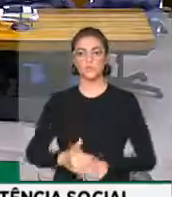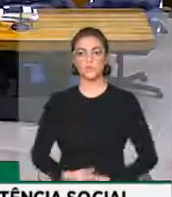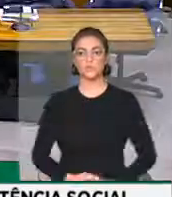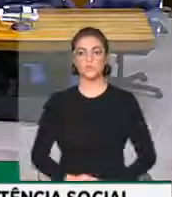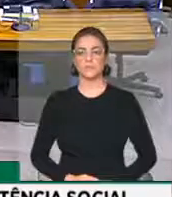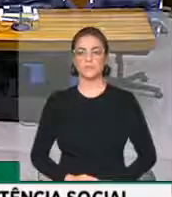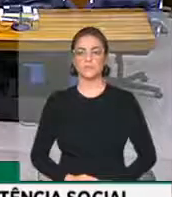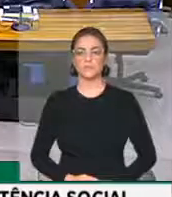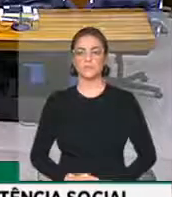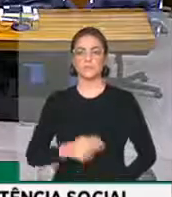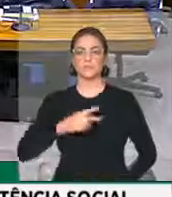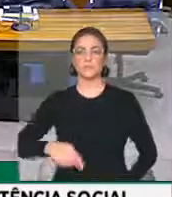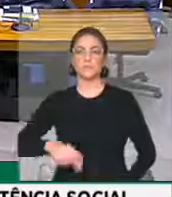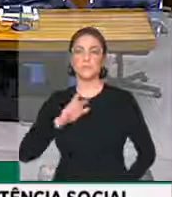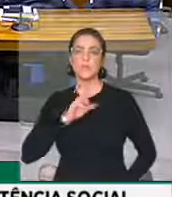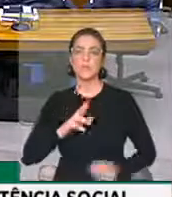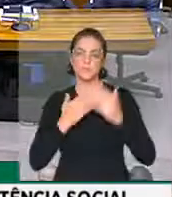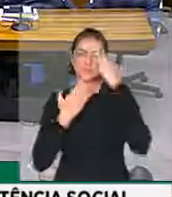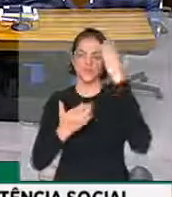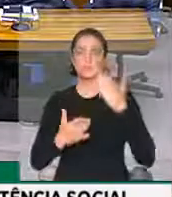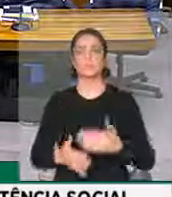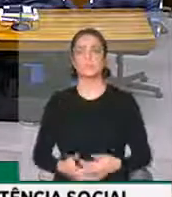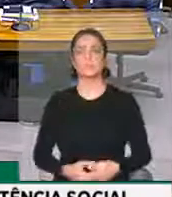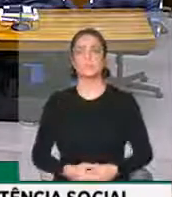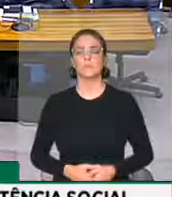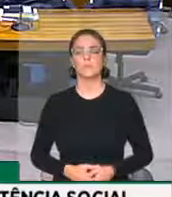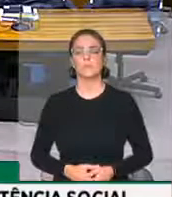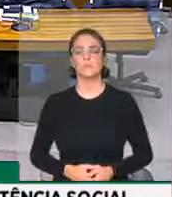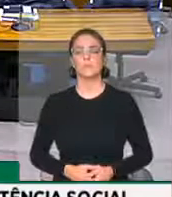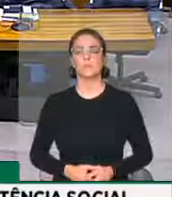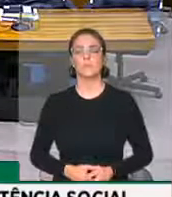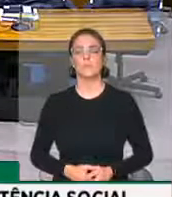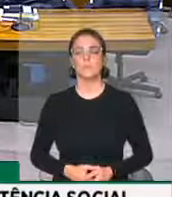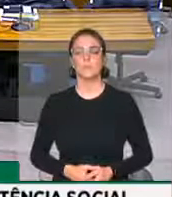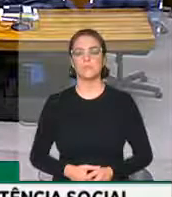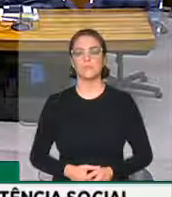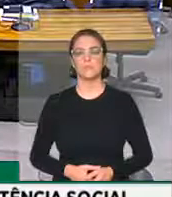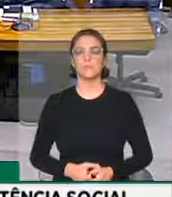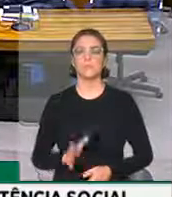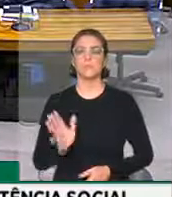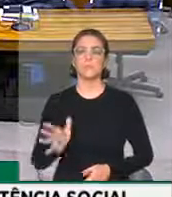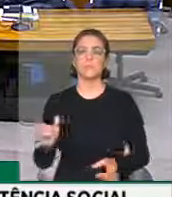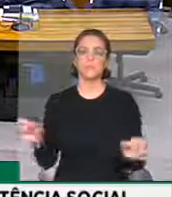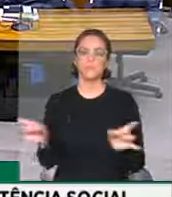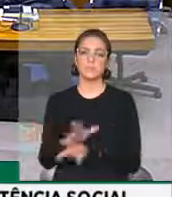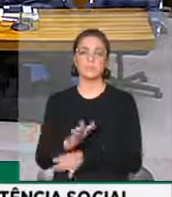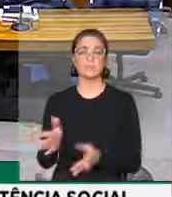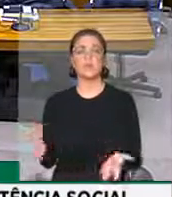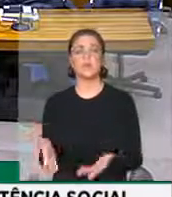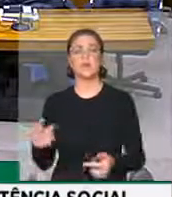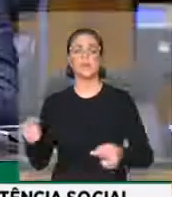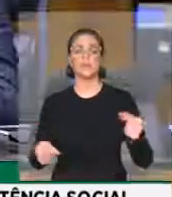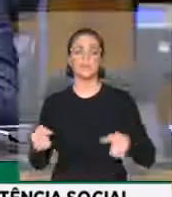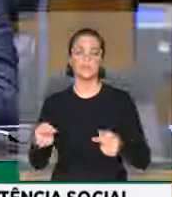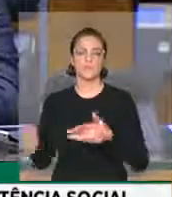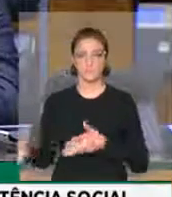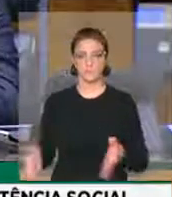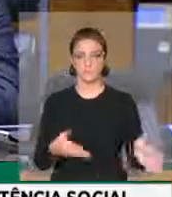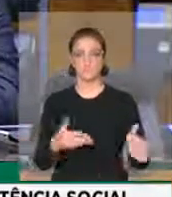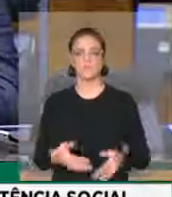Obrigado, deputada. A gente segue com o substitutivo? Já está apresentado, agora a vai fazer a discussão da matéria, deputada. Está online já